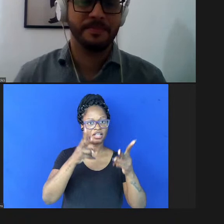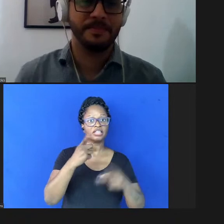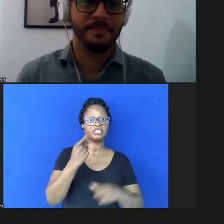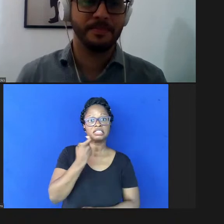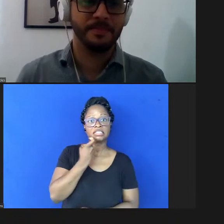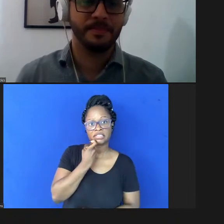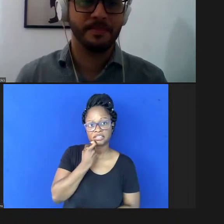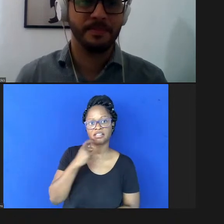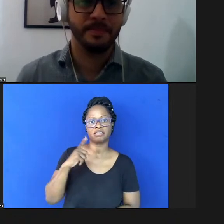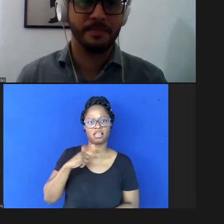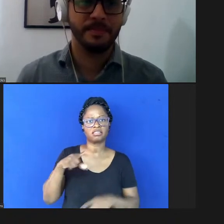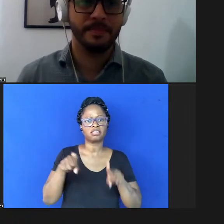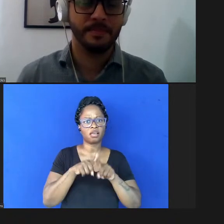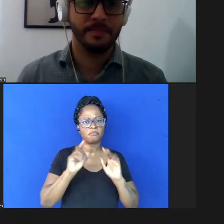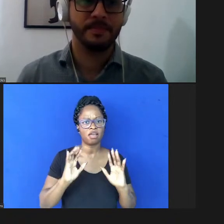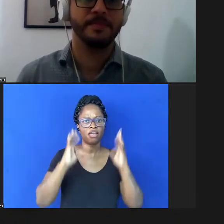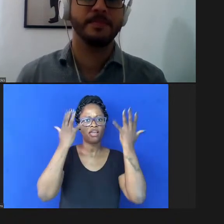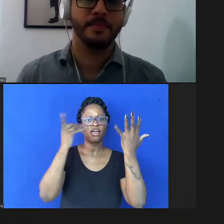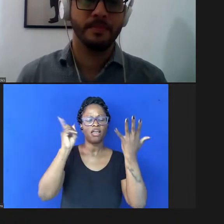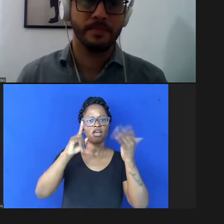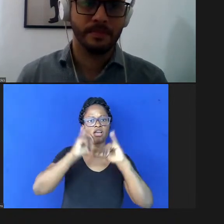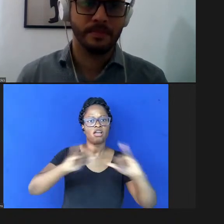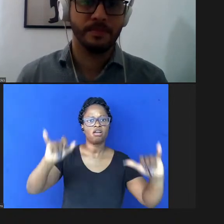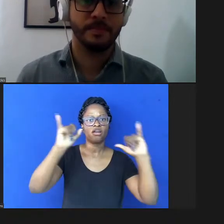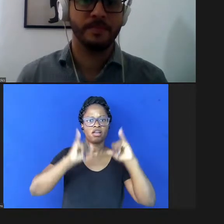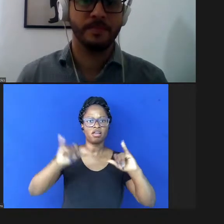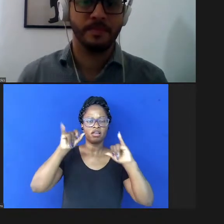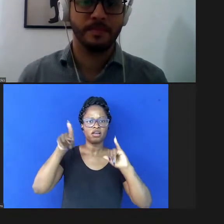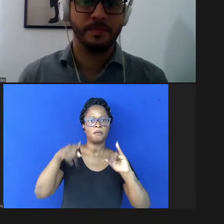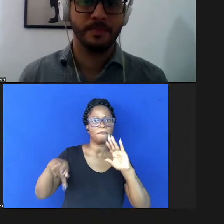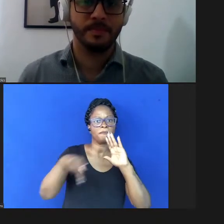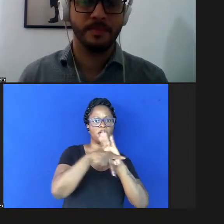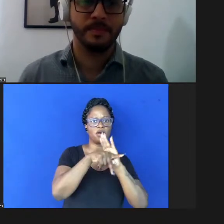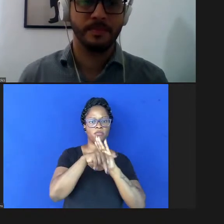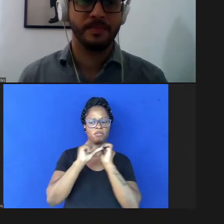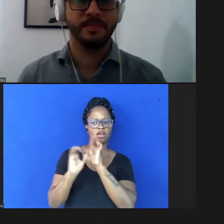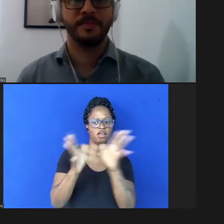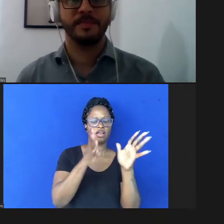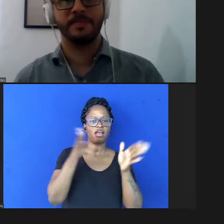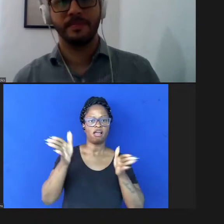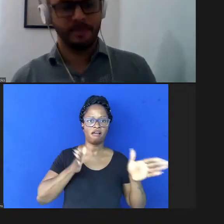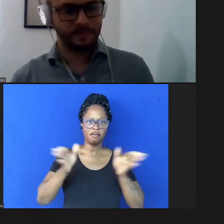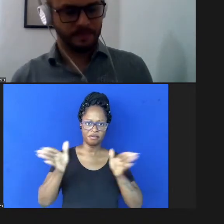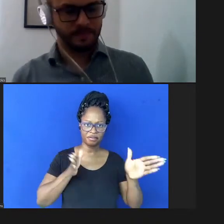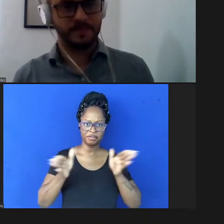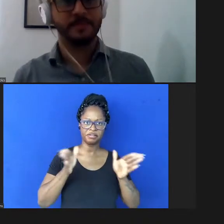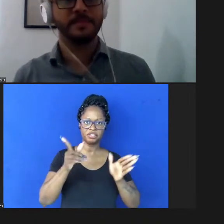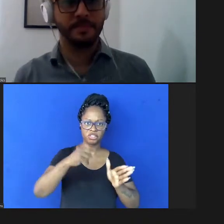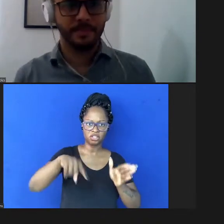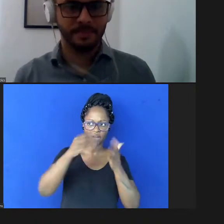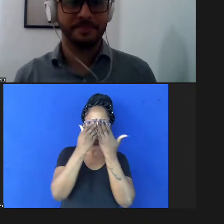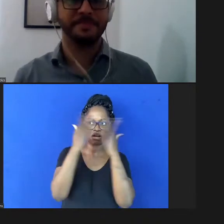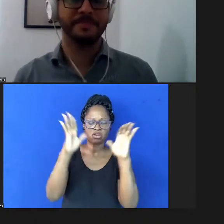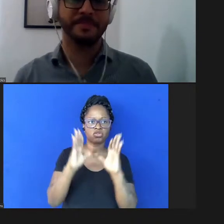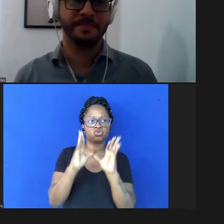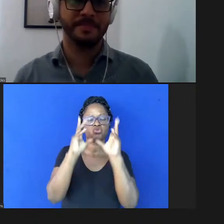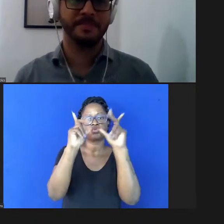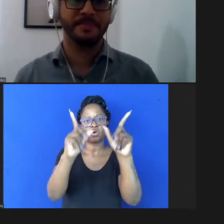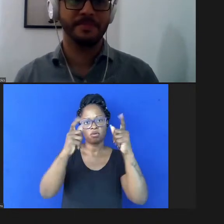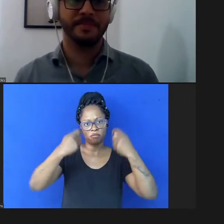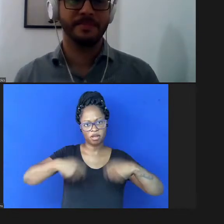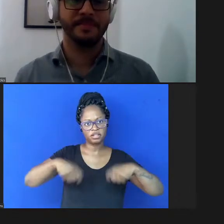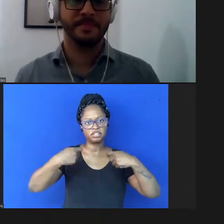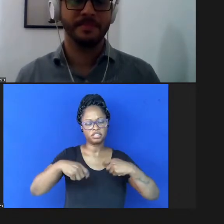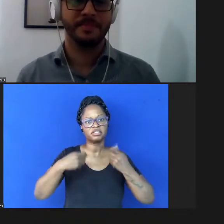gente também tem um evento que é o lançamento do Fio Libras falando dessa acessibilidade então essa abertura tem que ser para todos então é